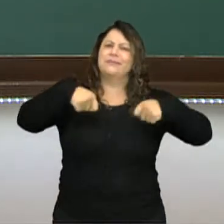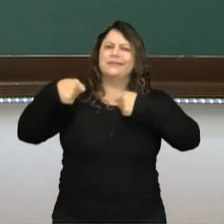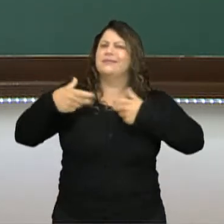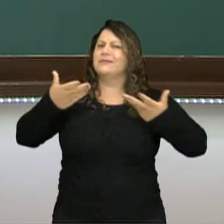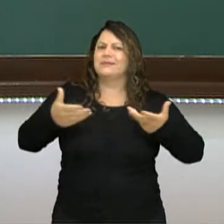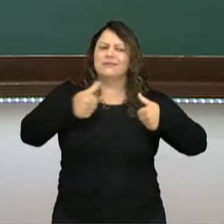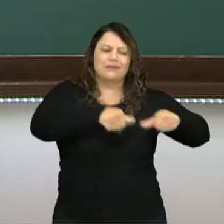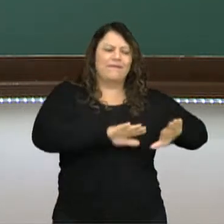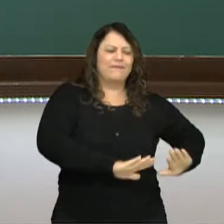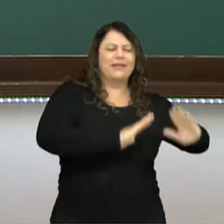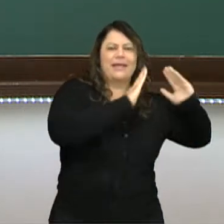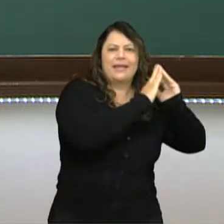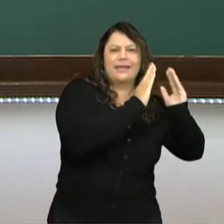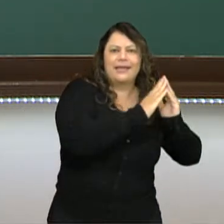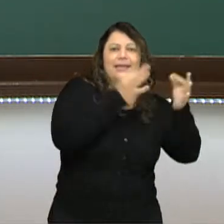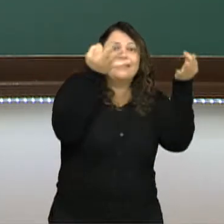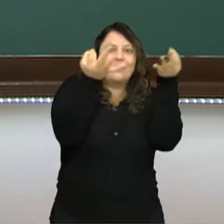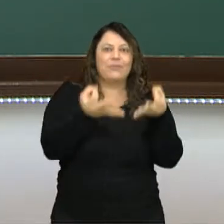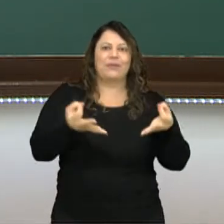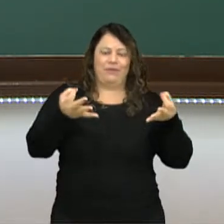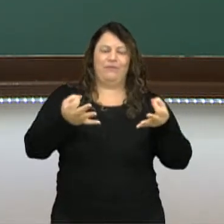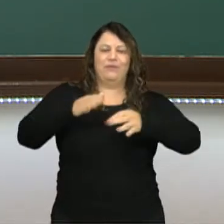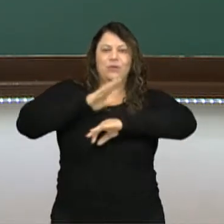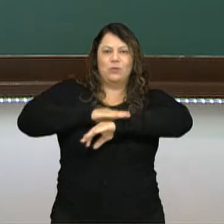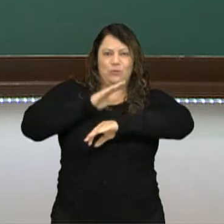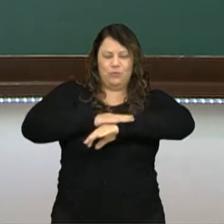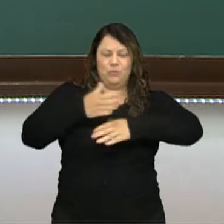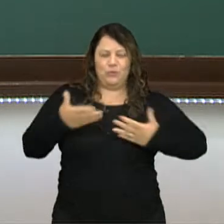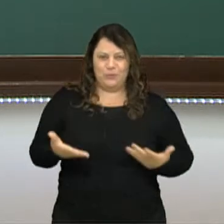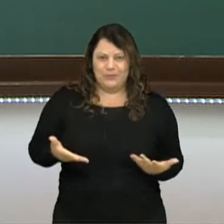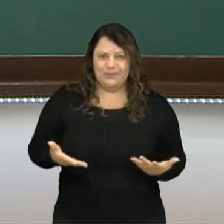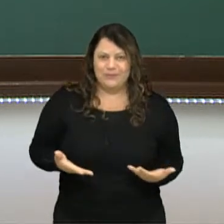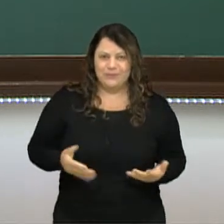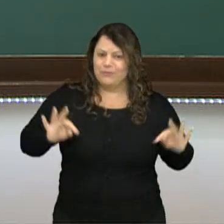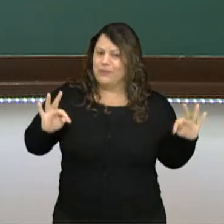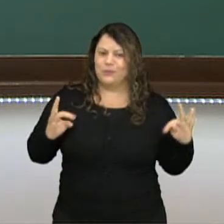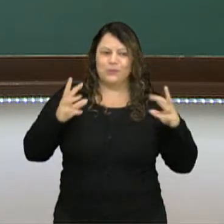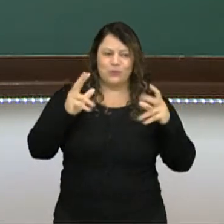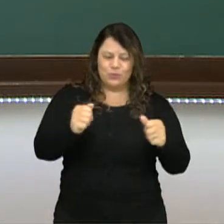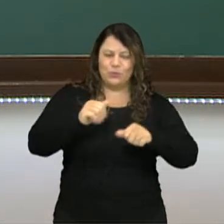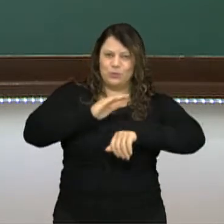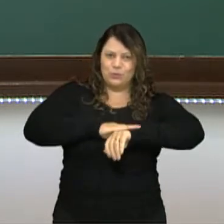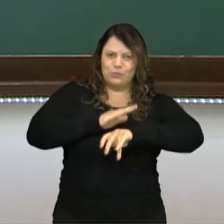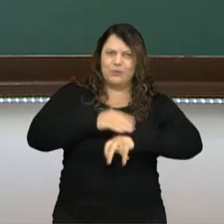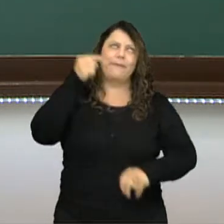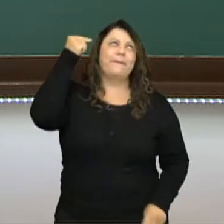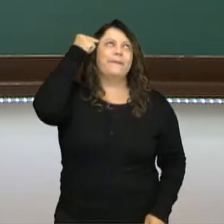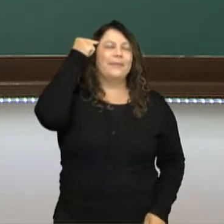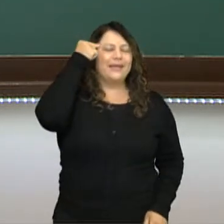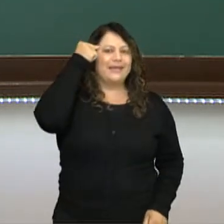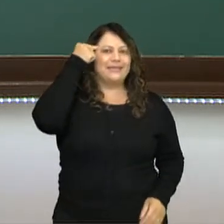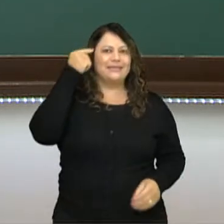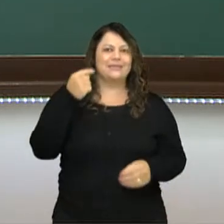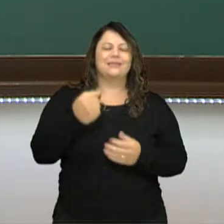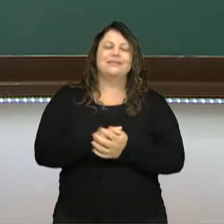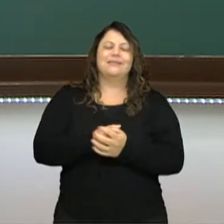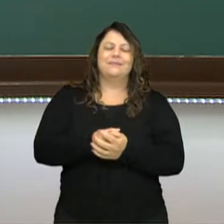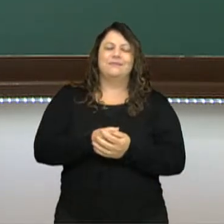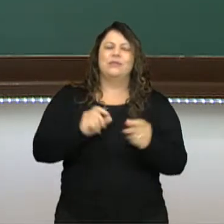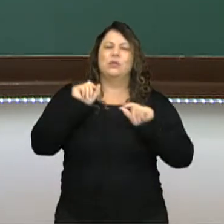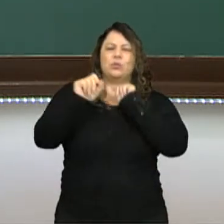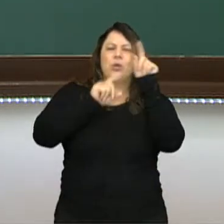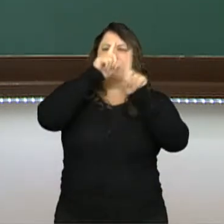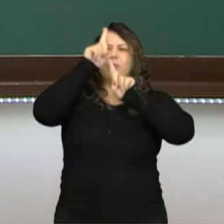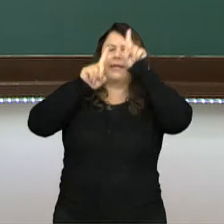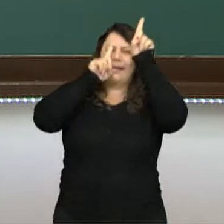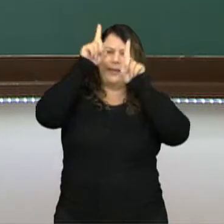será que o jeans, ele é perfeito para cada momento? Para todos os momentos? Pensem a respeito, discutam, troquem uma ideia com a sua